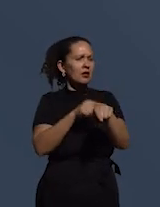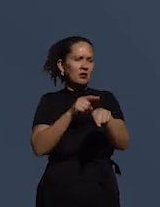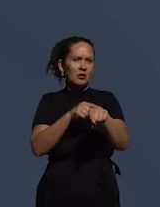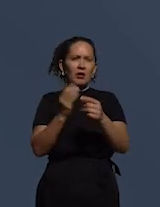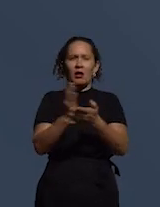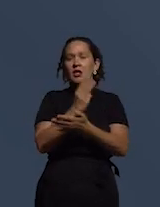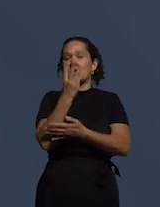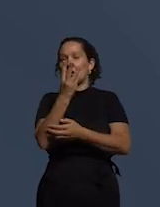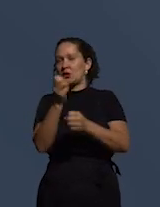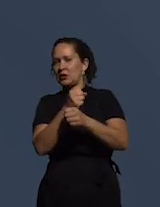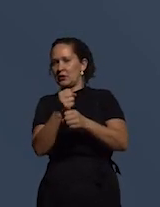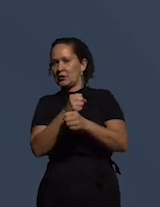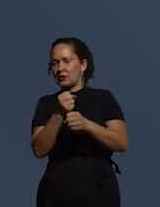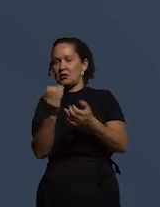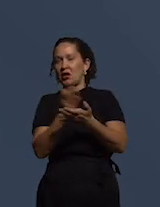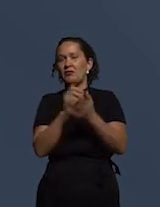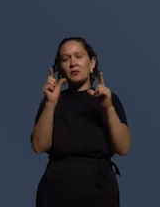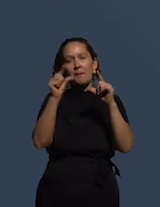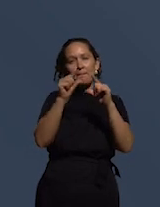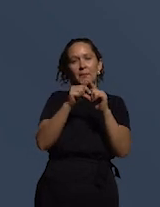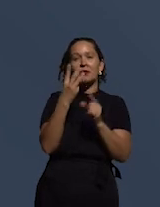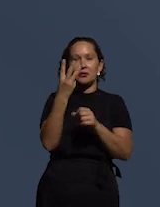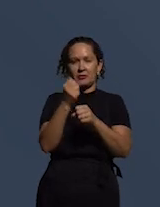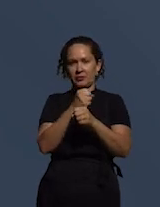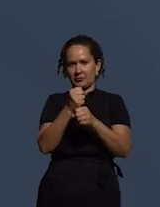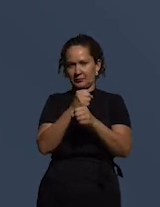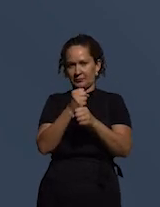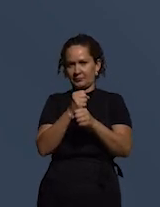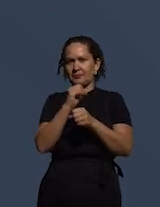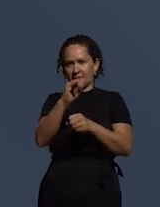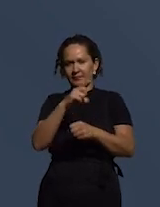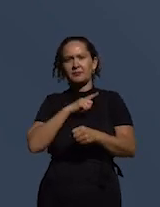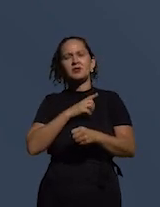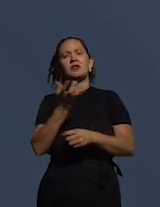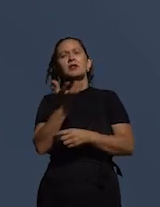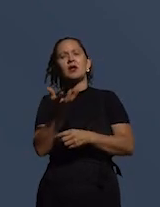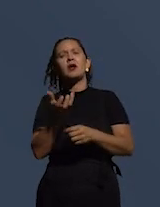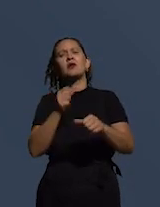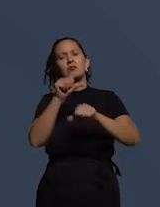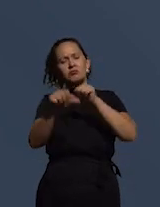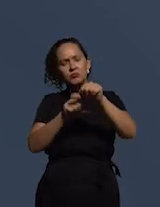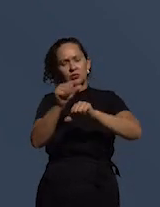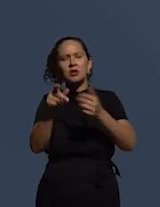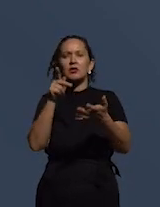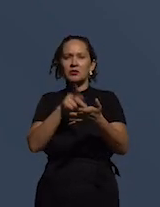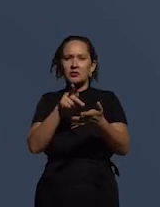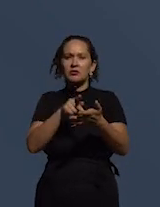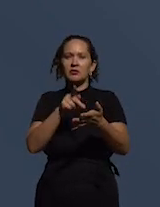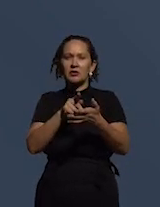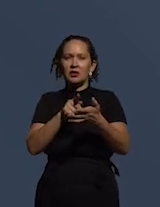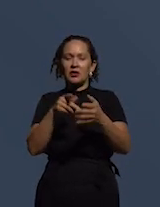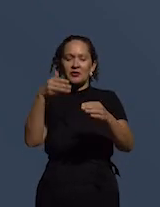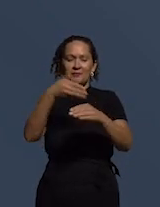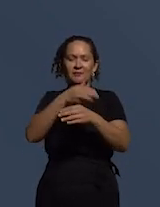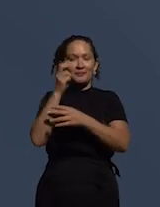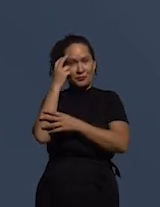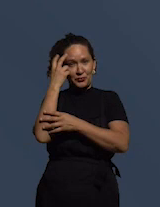três anos às vezes menos que isso então se você realmente quiser fazer a diferença pelo fato disso estar na cultura